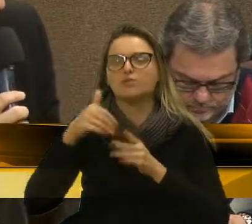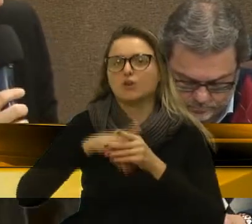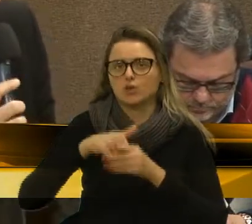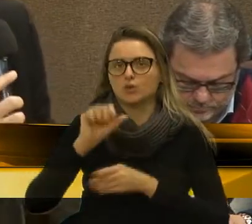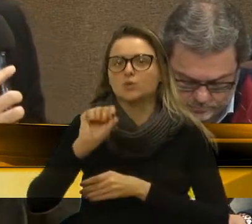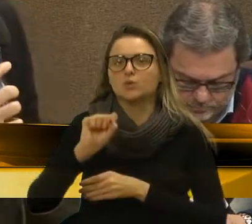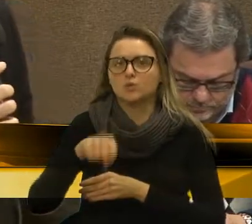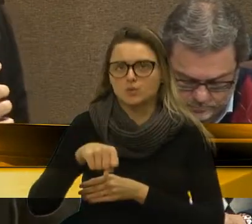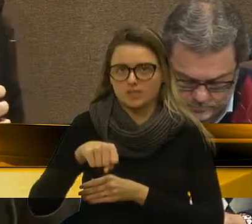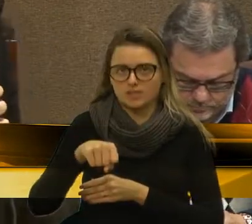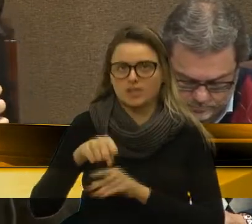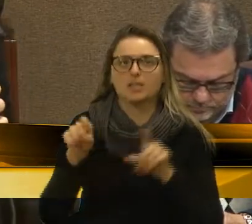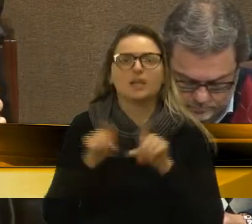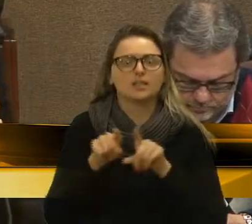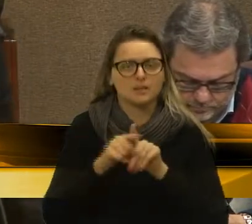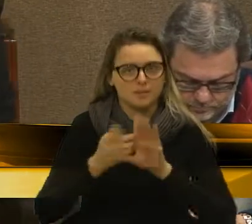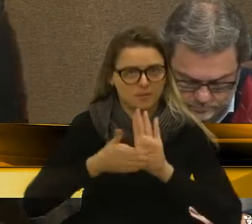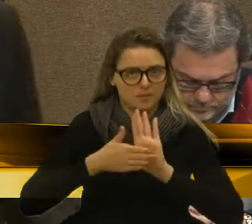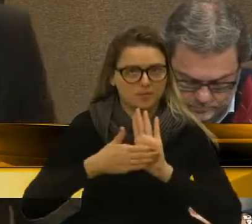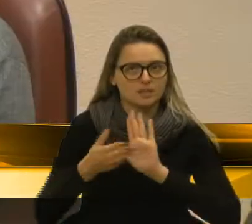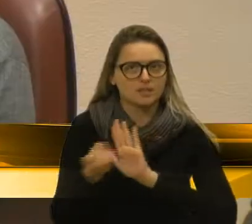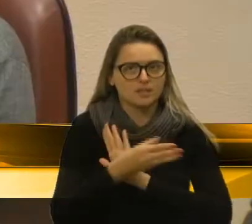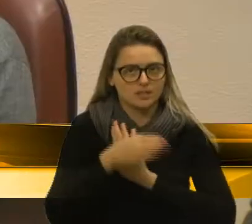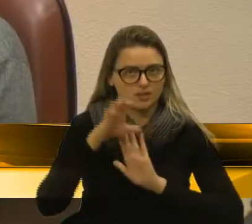favorável também a esta proposição, presidente.